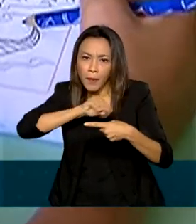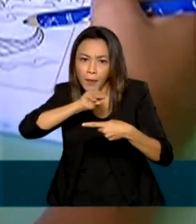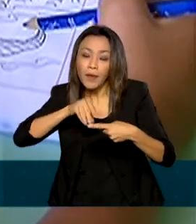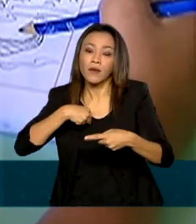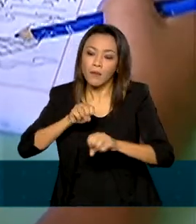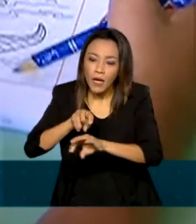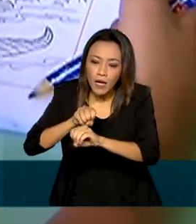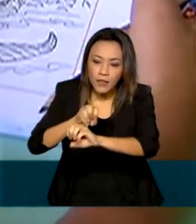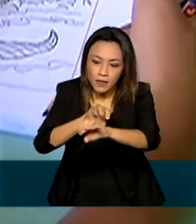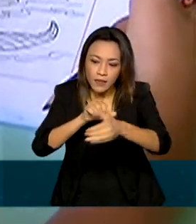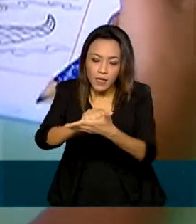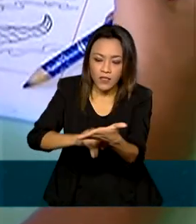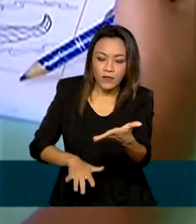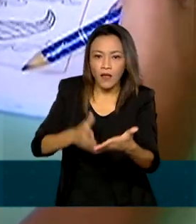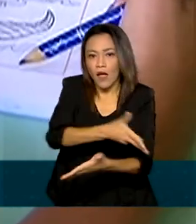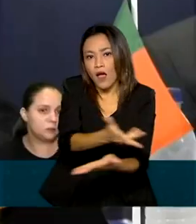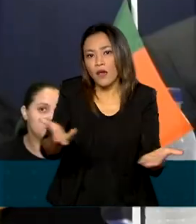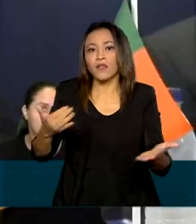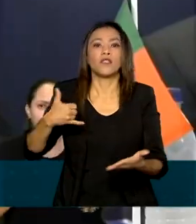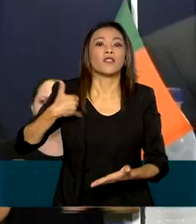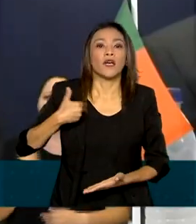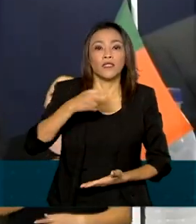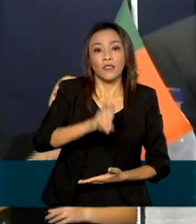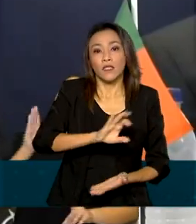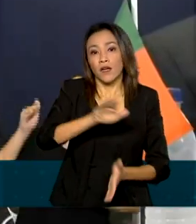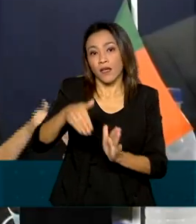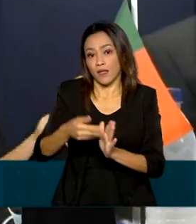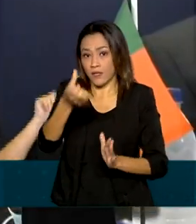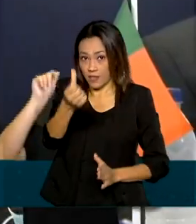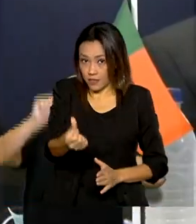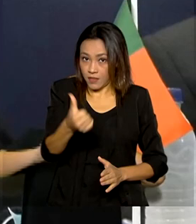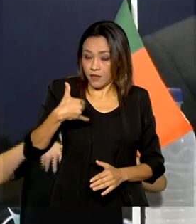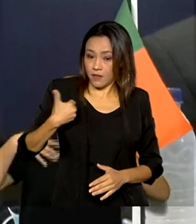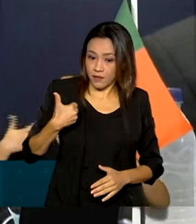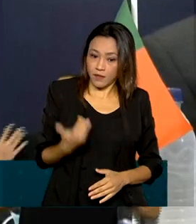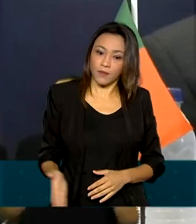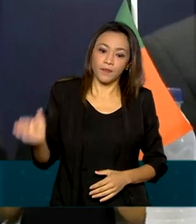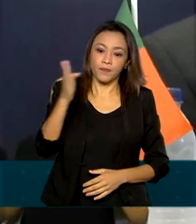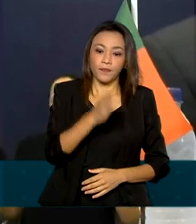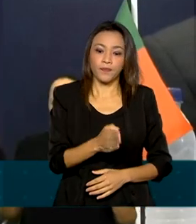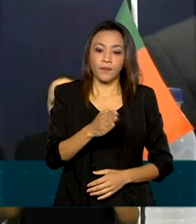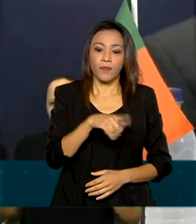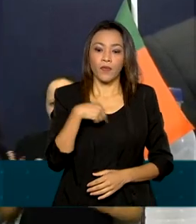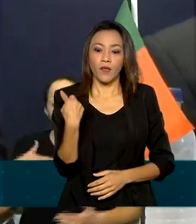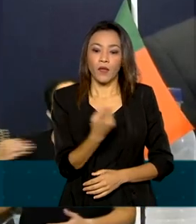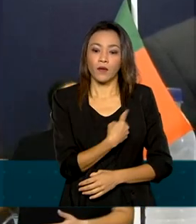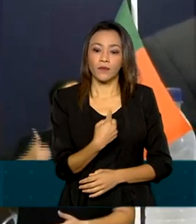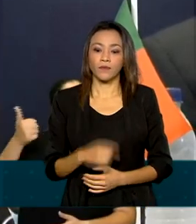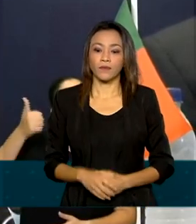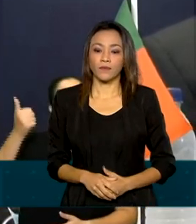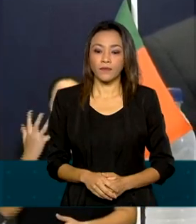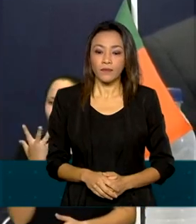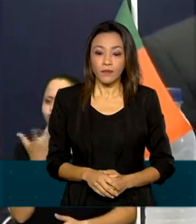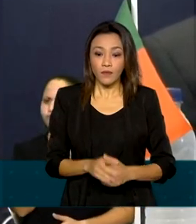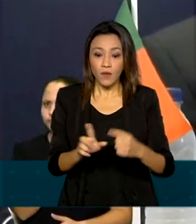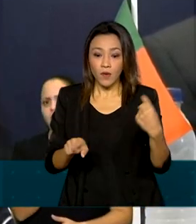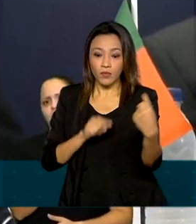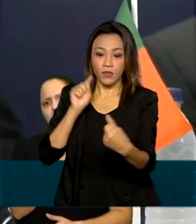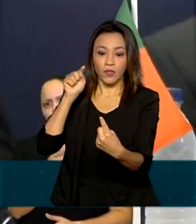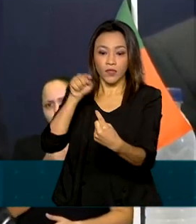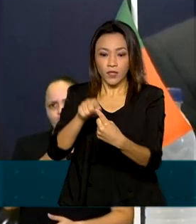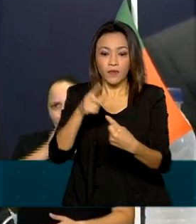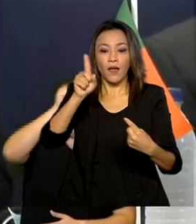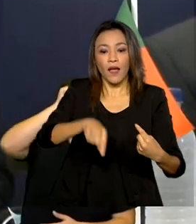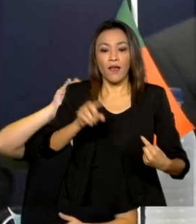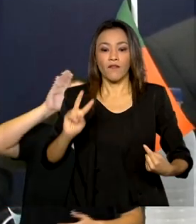alunos de 5 a 6 anos. O nosso objetivo é elevar a qualidade da alfabetização no Brasil e